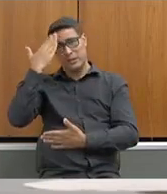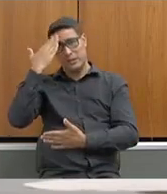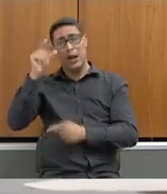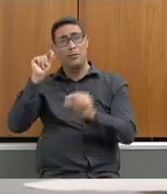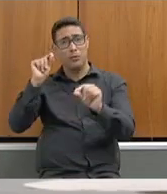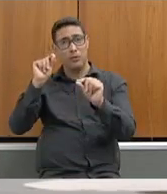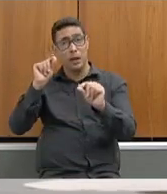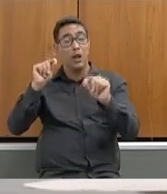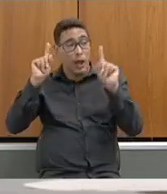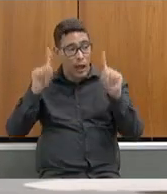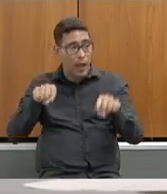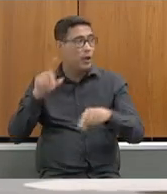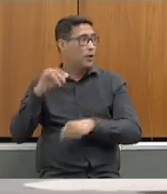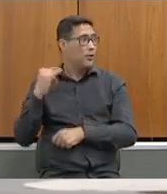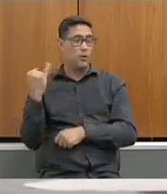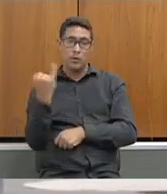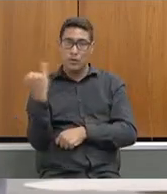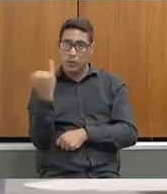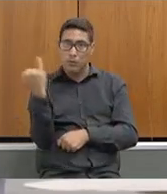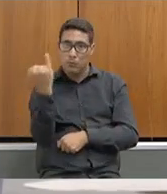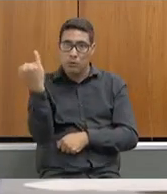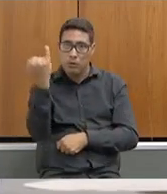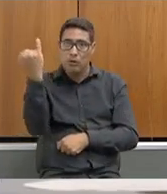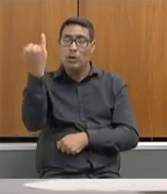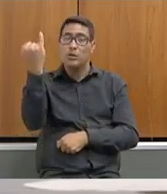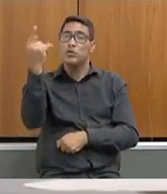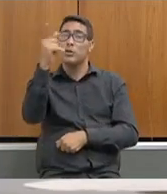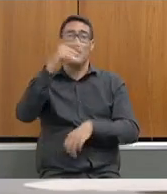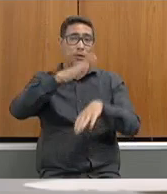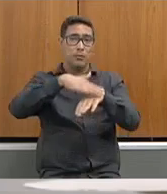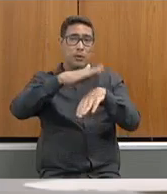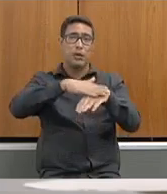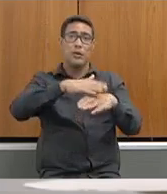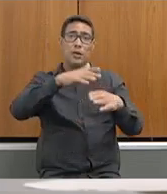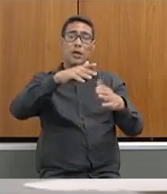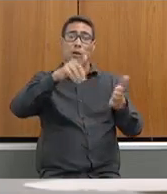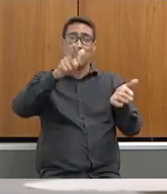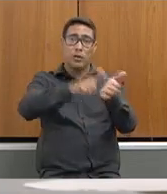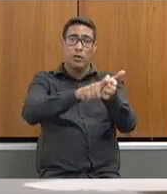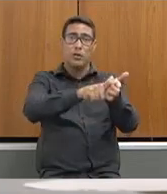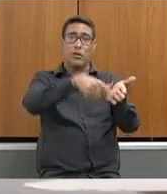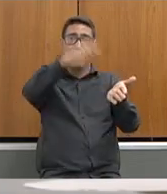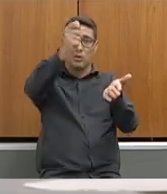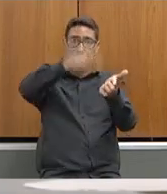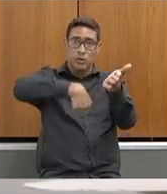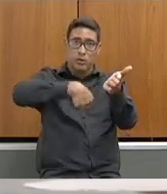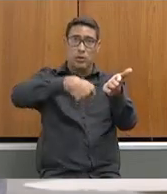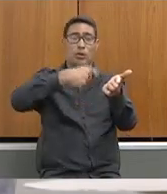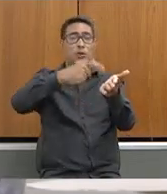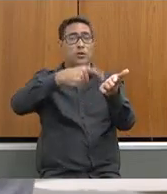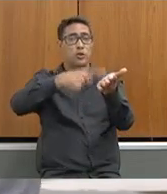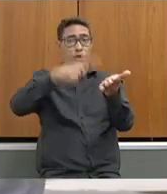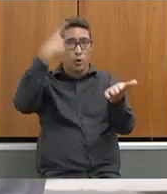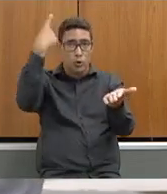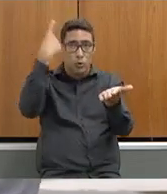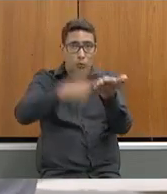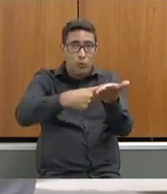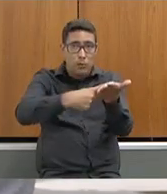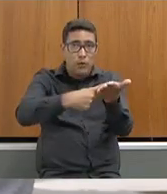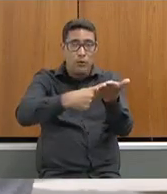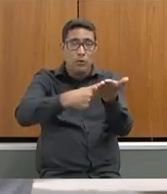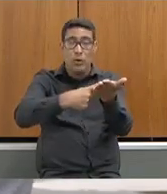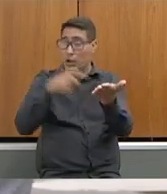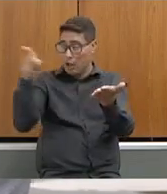é importante a gente garantir que o termo de compromisso que a secretaria assumir com o diretor, que ele seja pago.